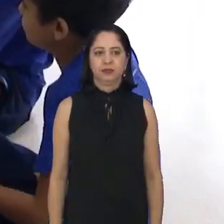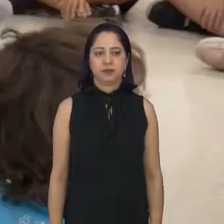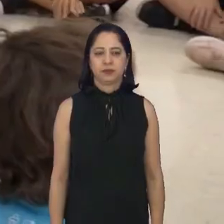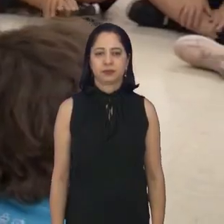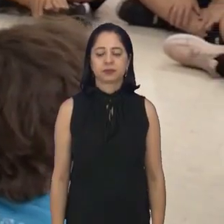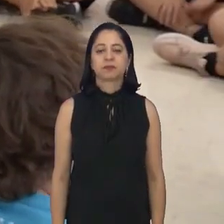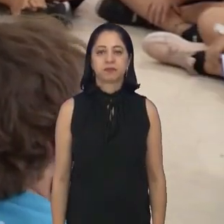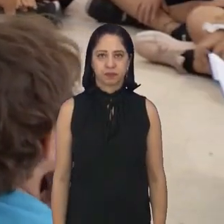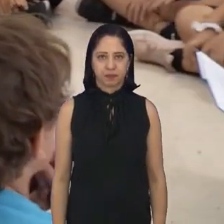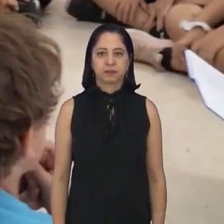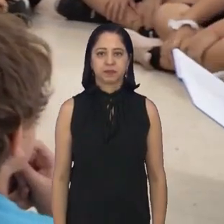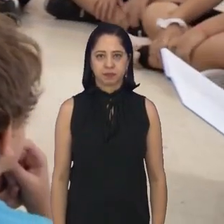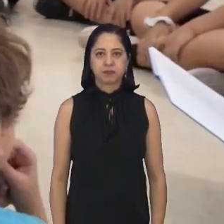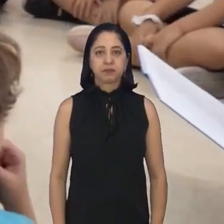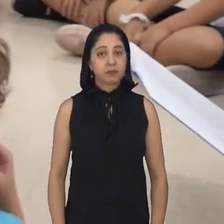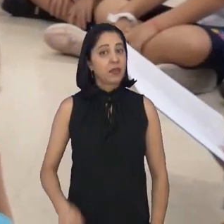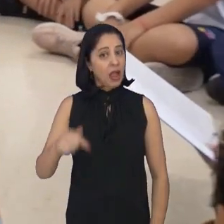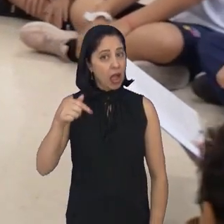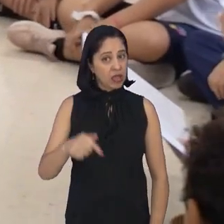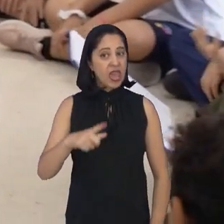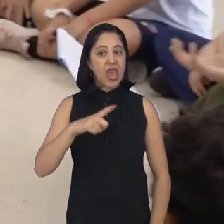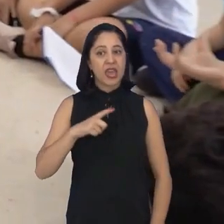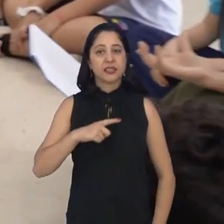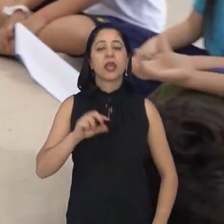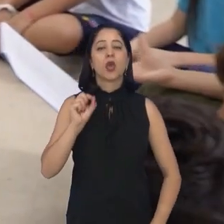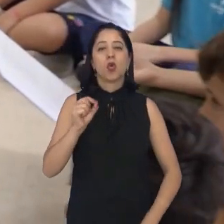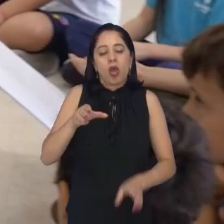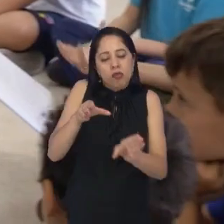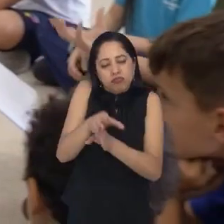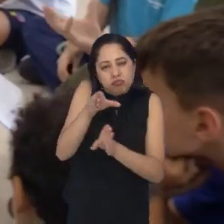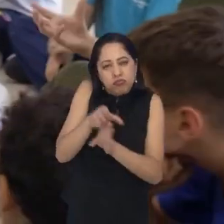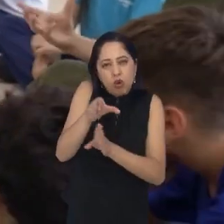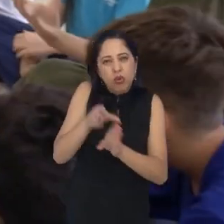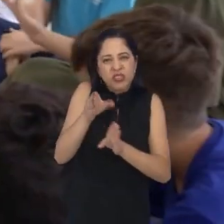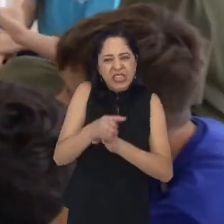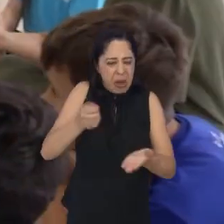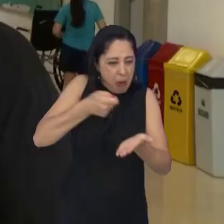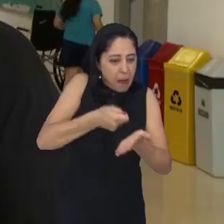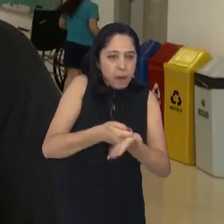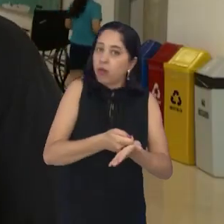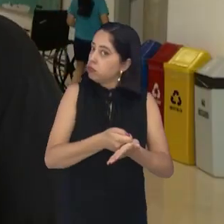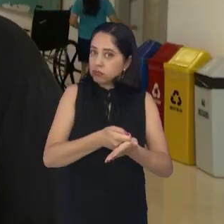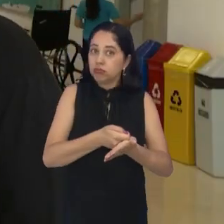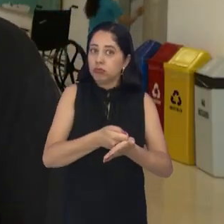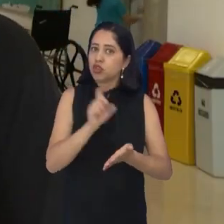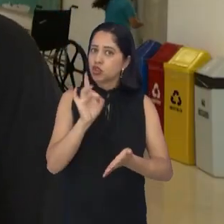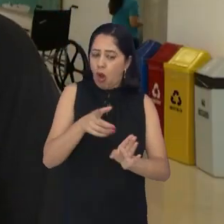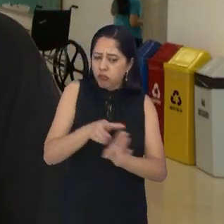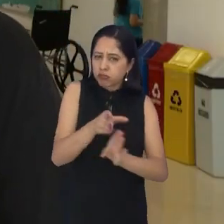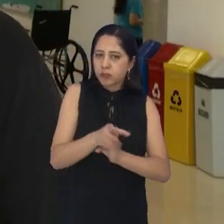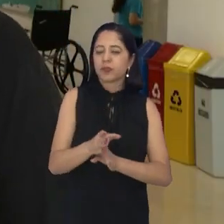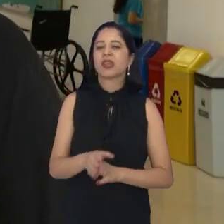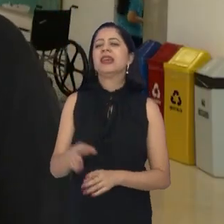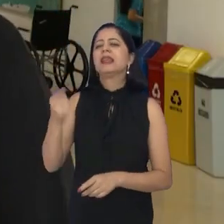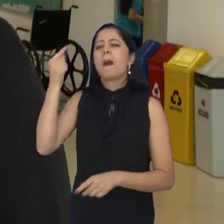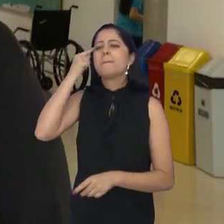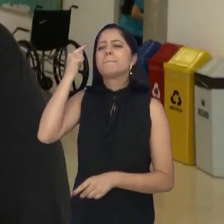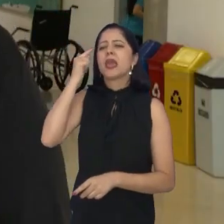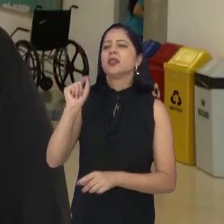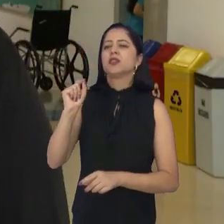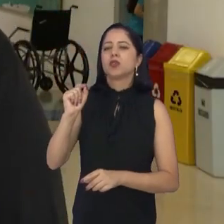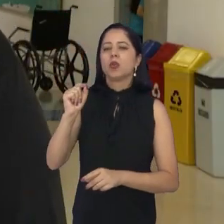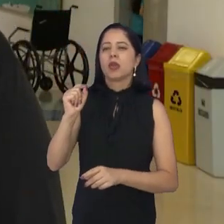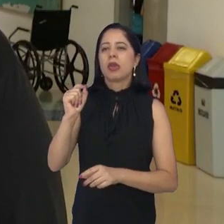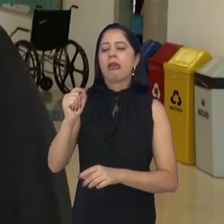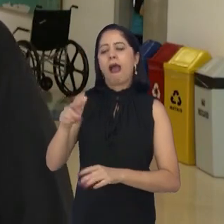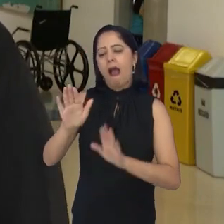Por aqui, a disciplina acontece através da orientação e não da punição. A gente pensa nessa formação integral